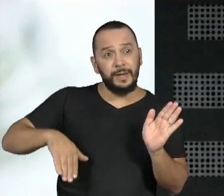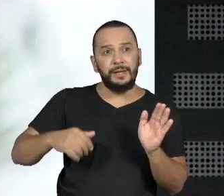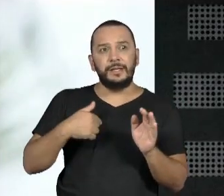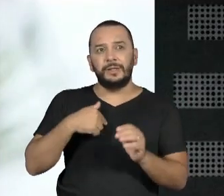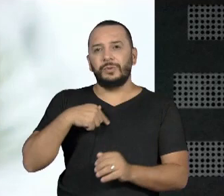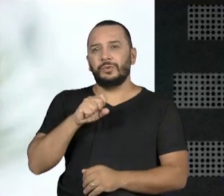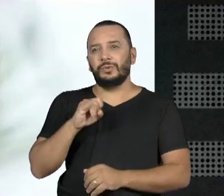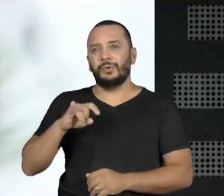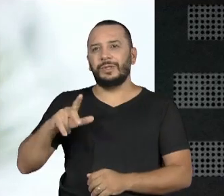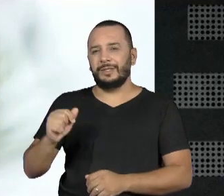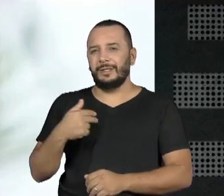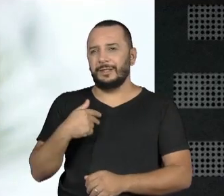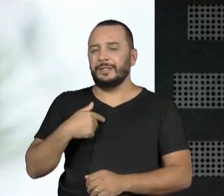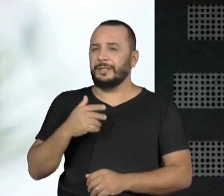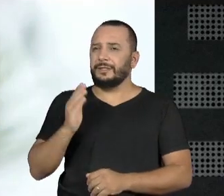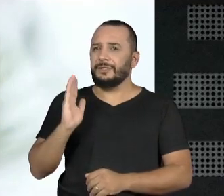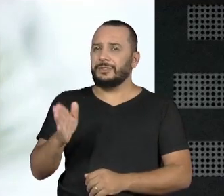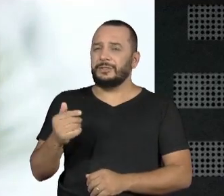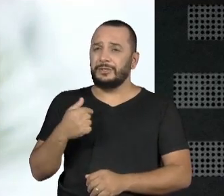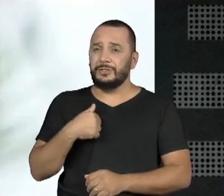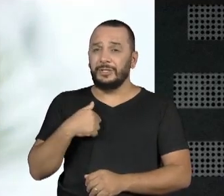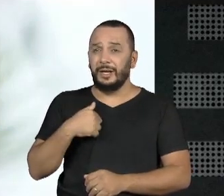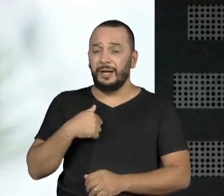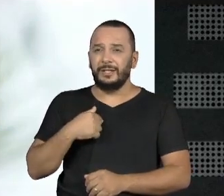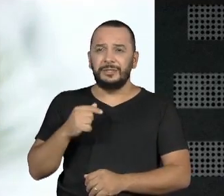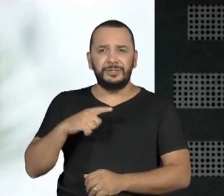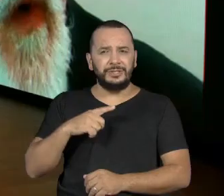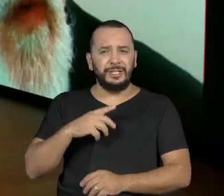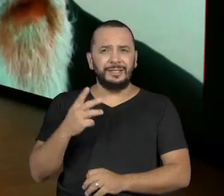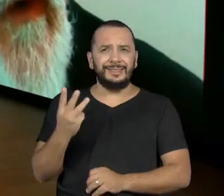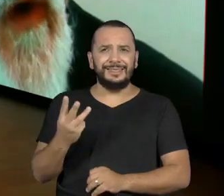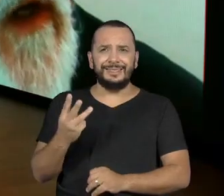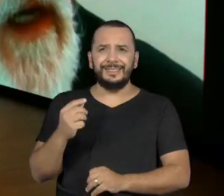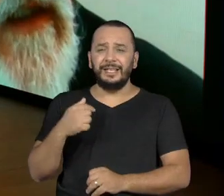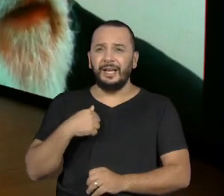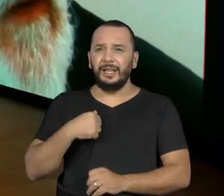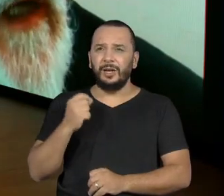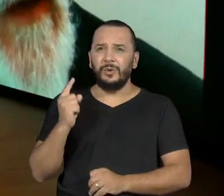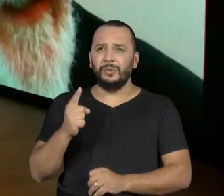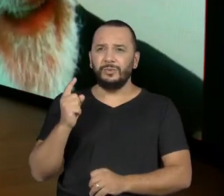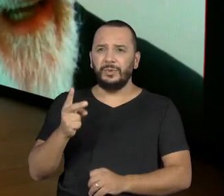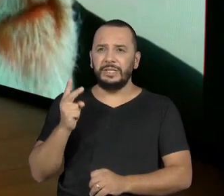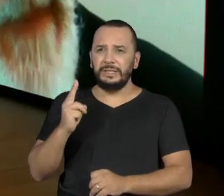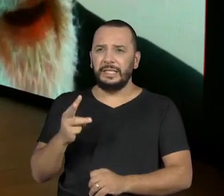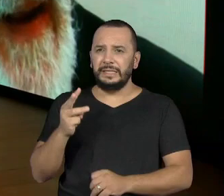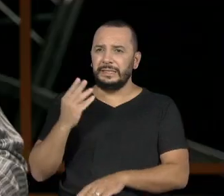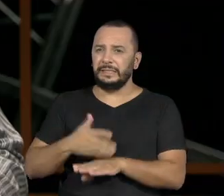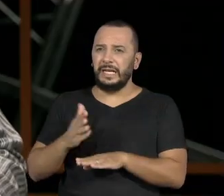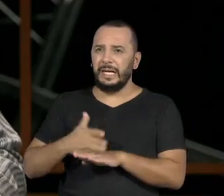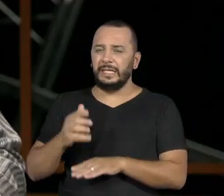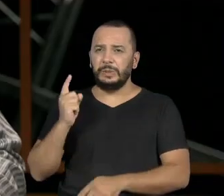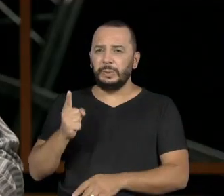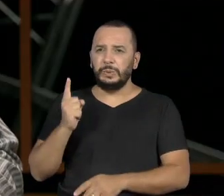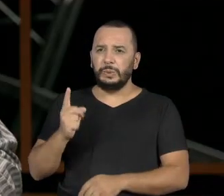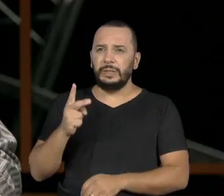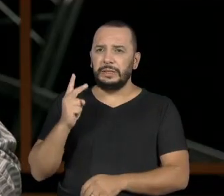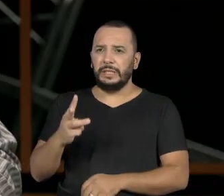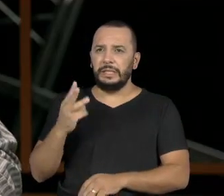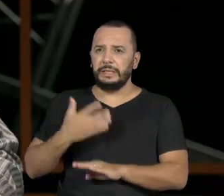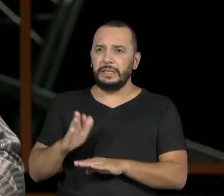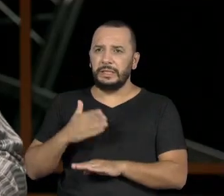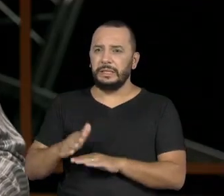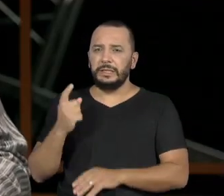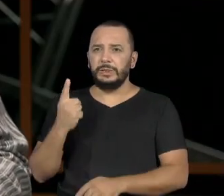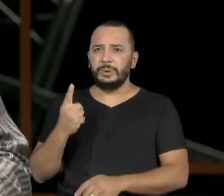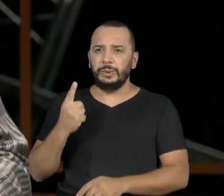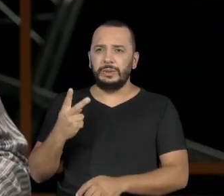Sai da praia, sai. A gente para o teatro e assim, um, dois, três, descansa. Um, dois, escandos e saia sem parar as fotografias. E